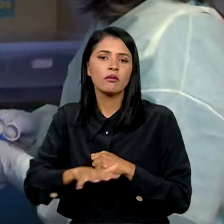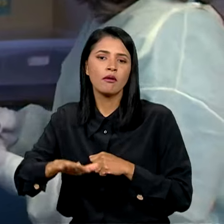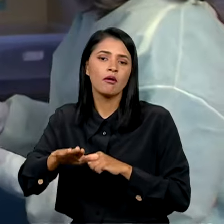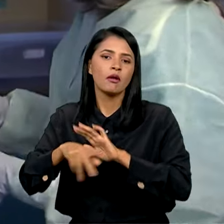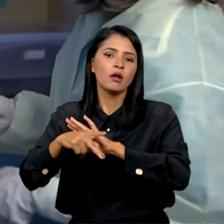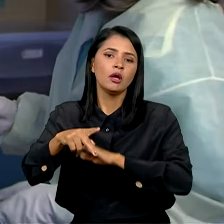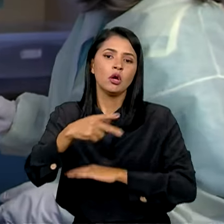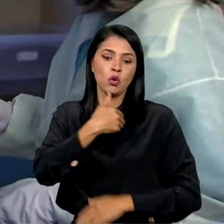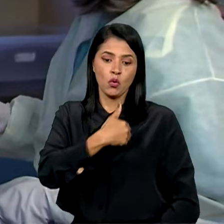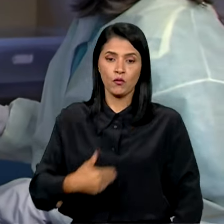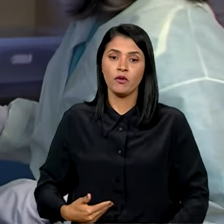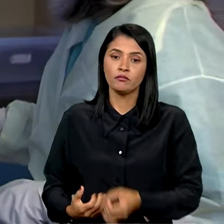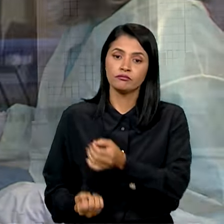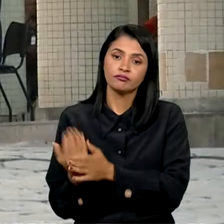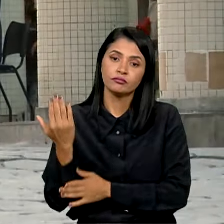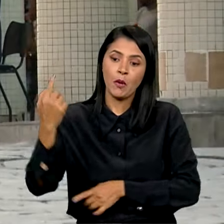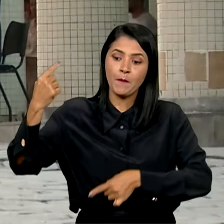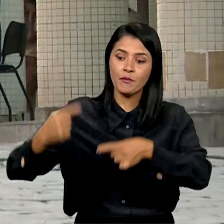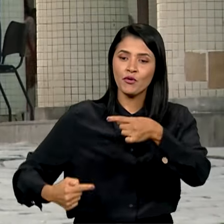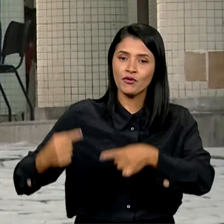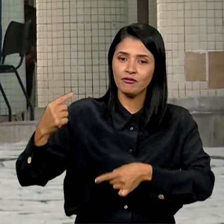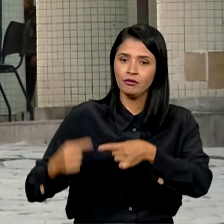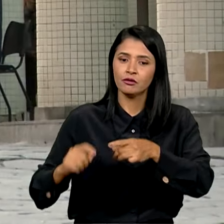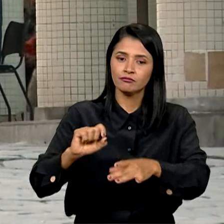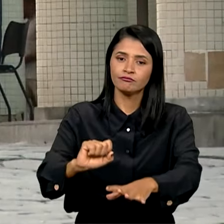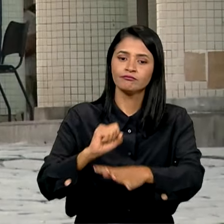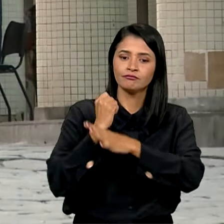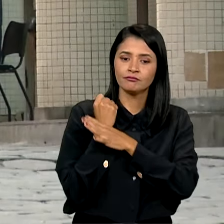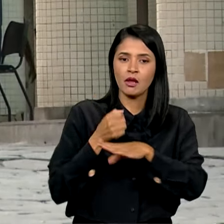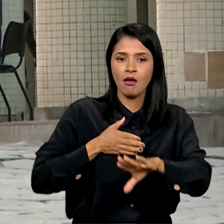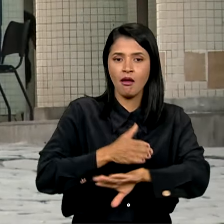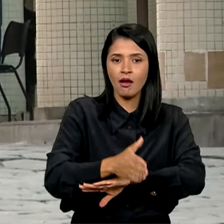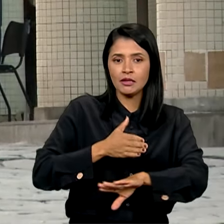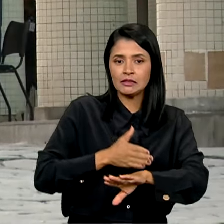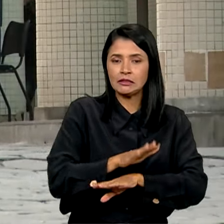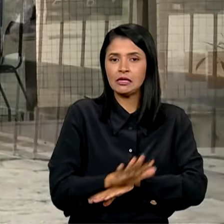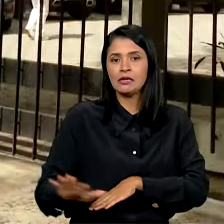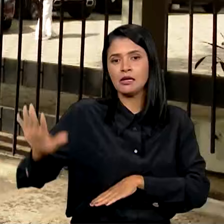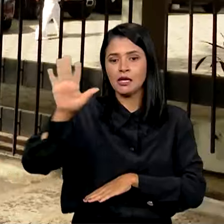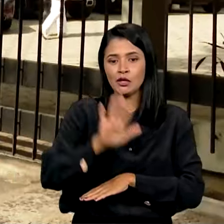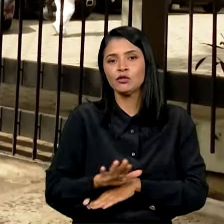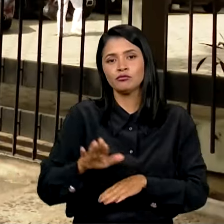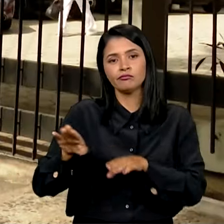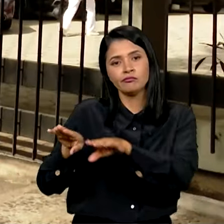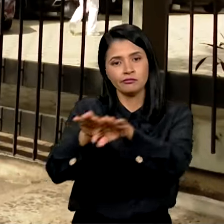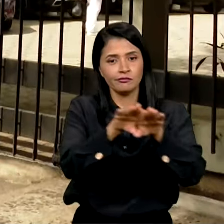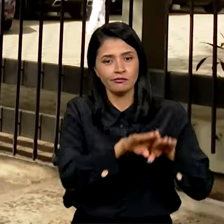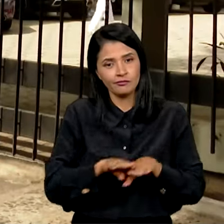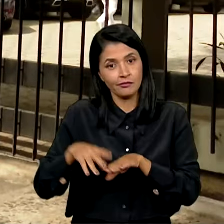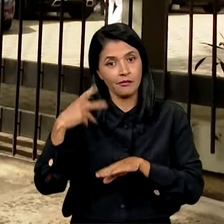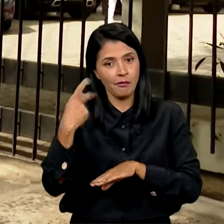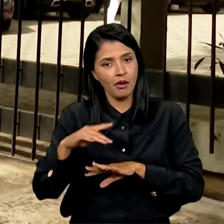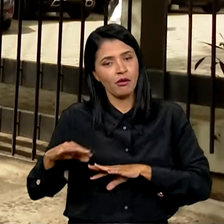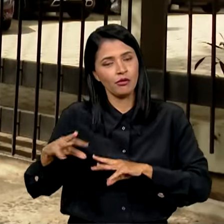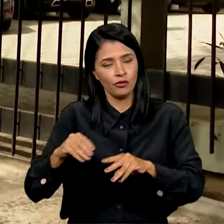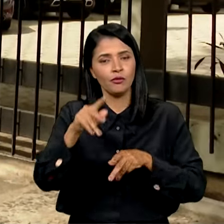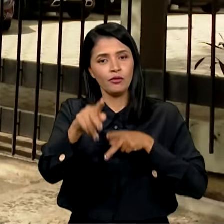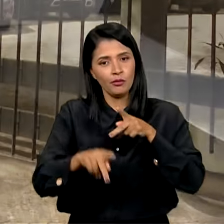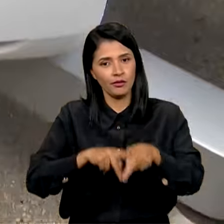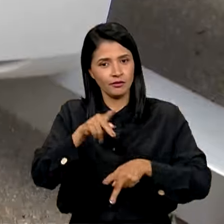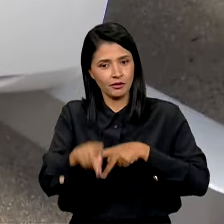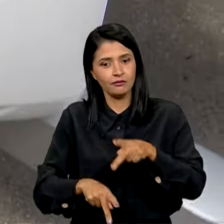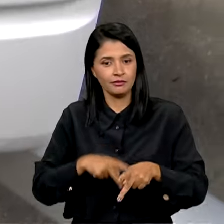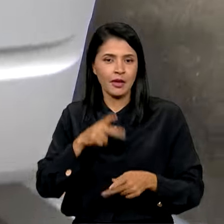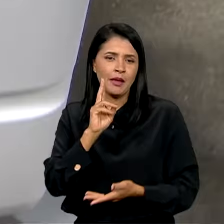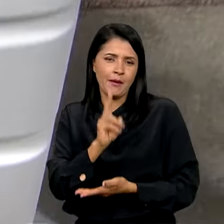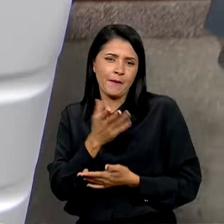governo, na construção de políticas que garantam acesso universal e igualitário para toda a população.